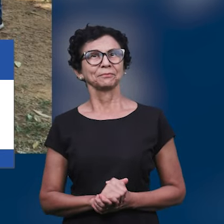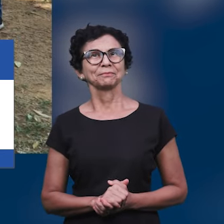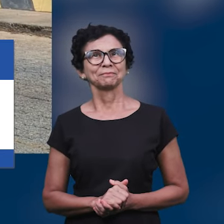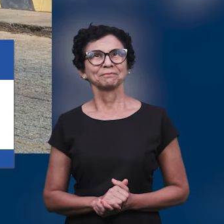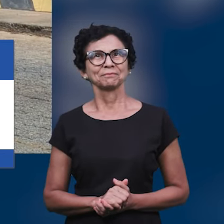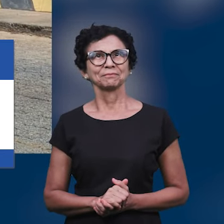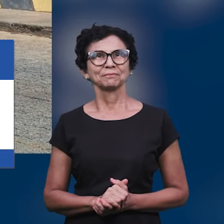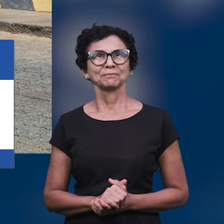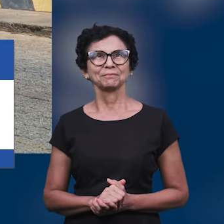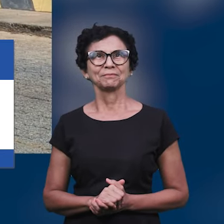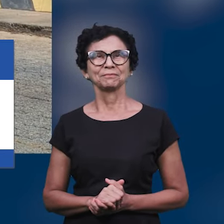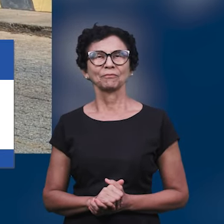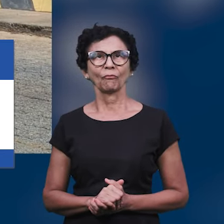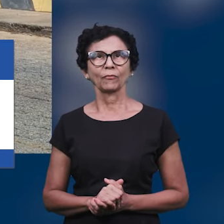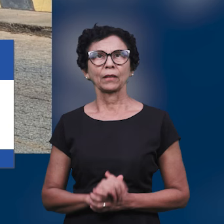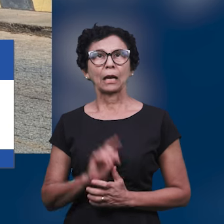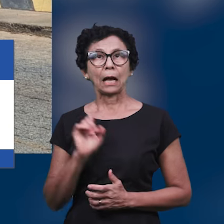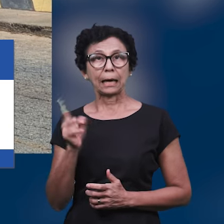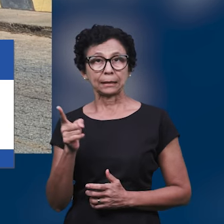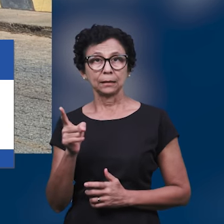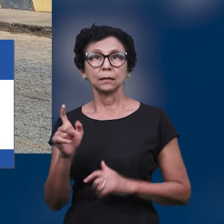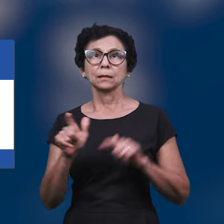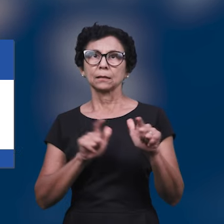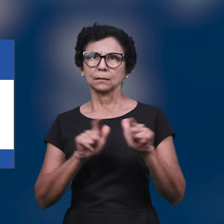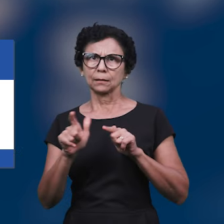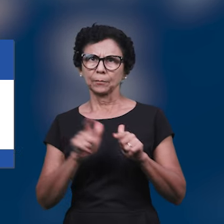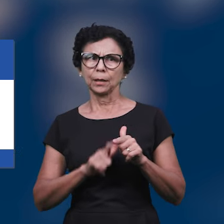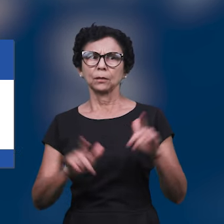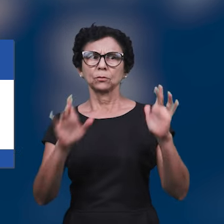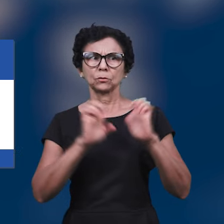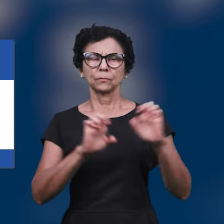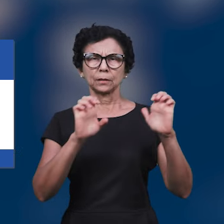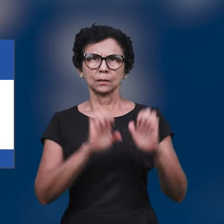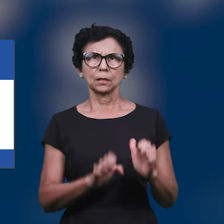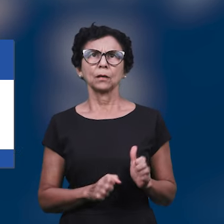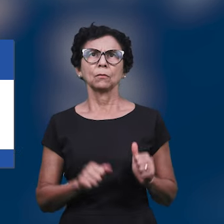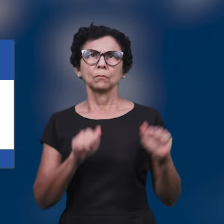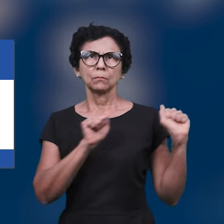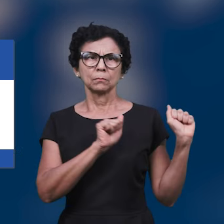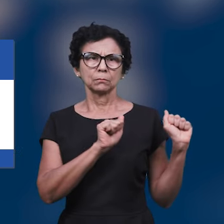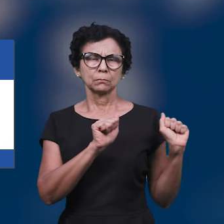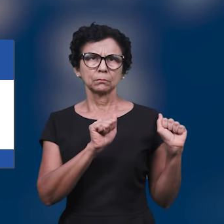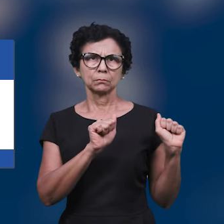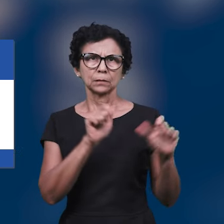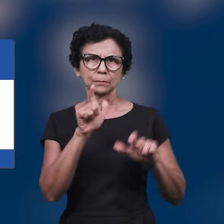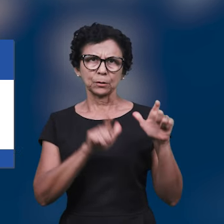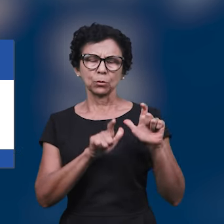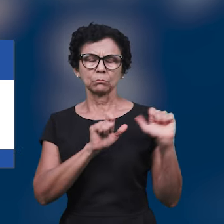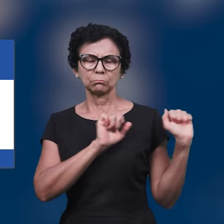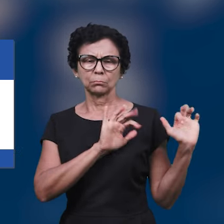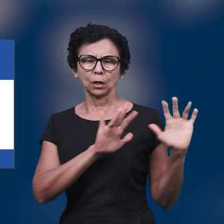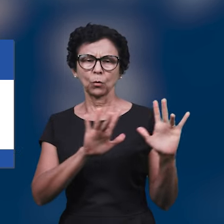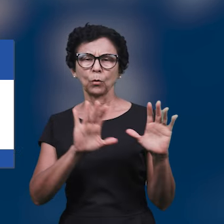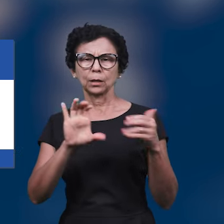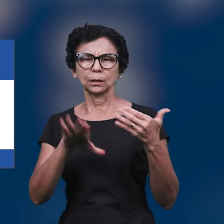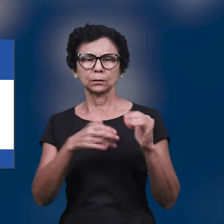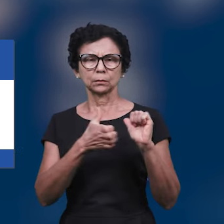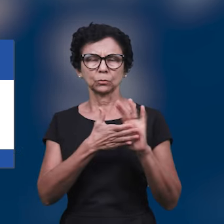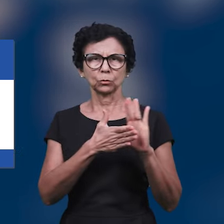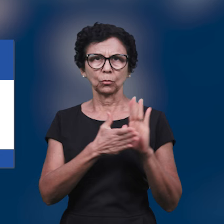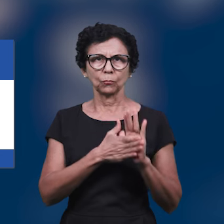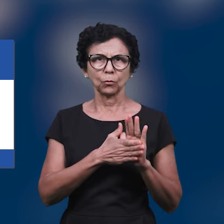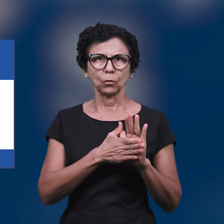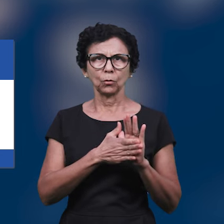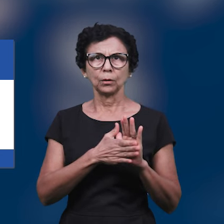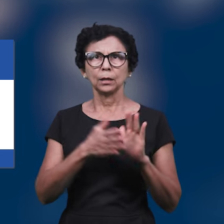Esplanadinha. Neste trabalho, os irmãos da Caravana Evangelística saíram pelas ruas, cantando louvores, convidando